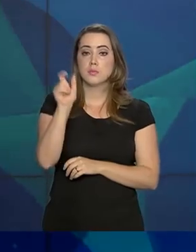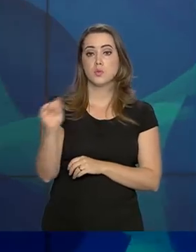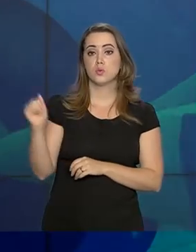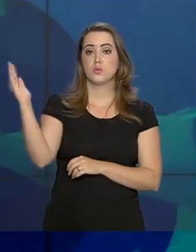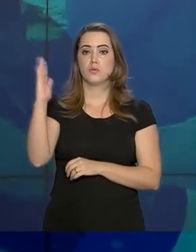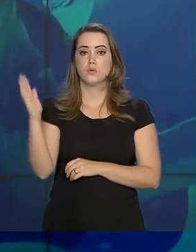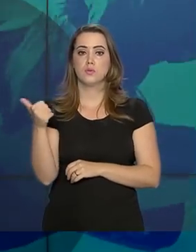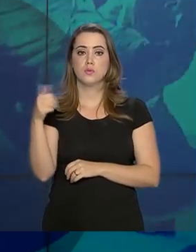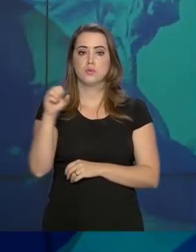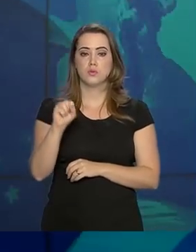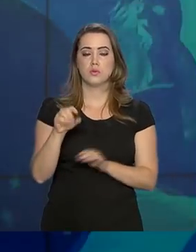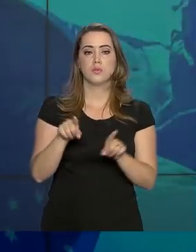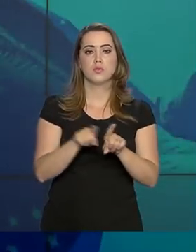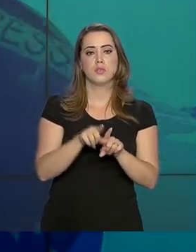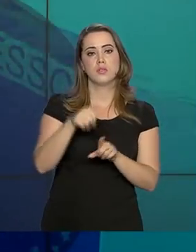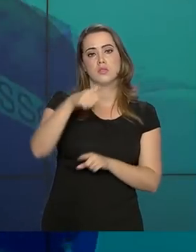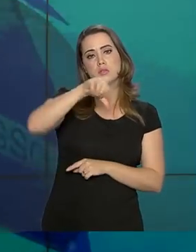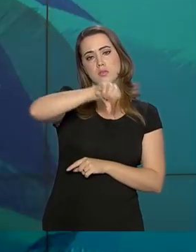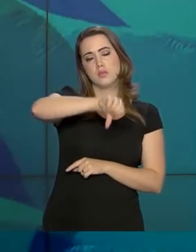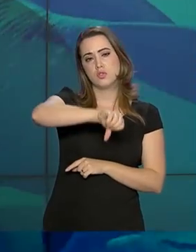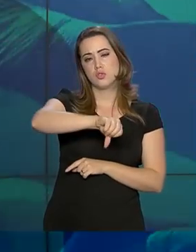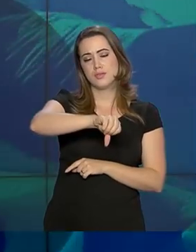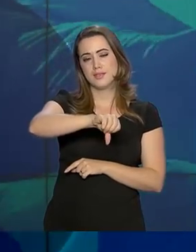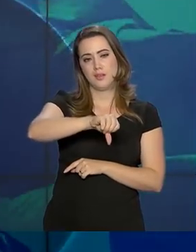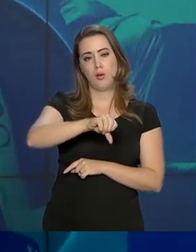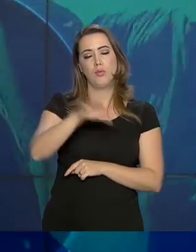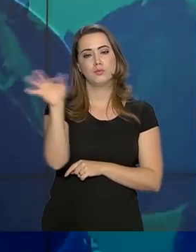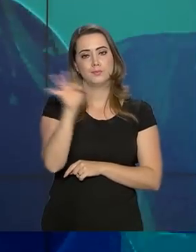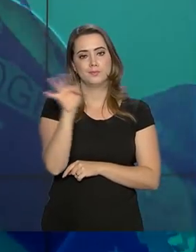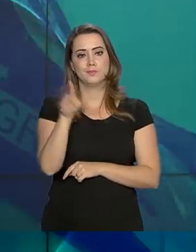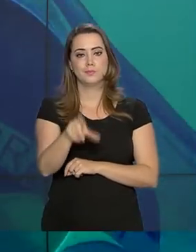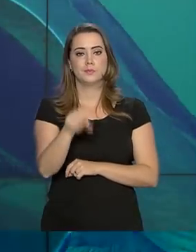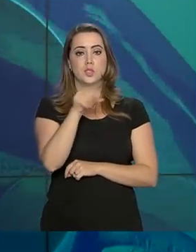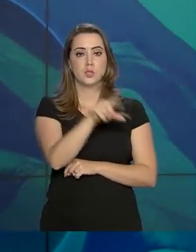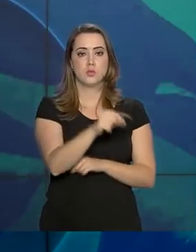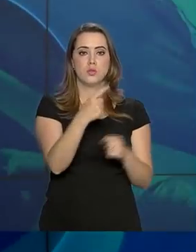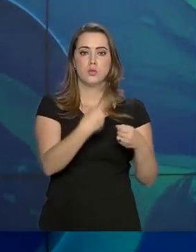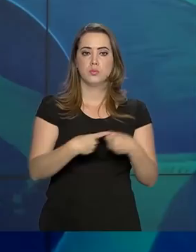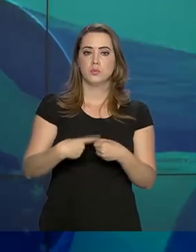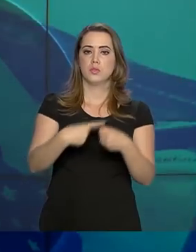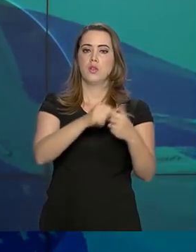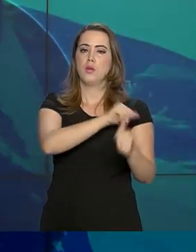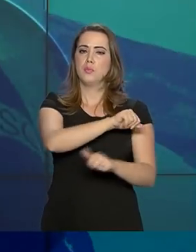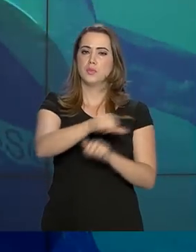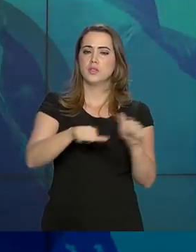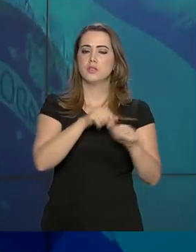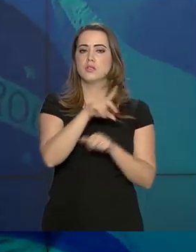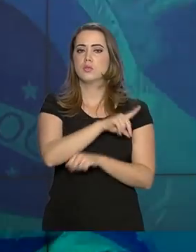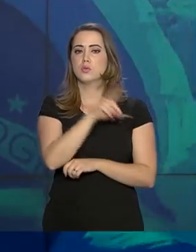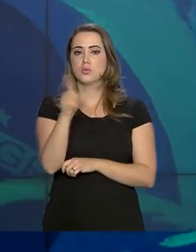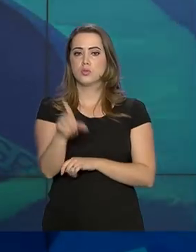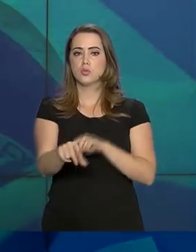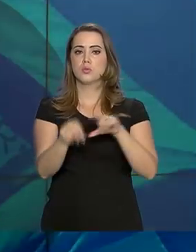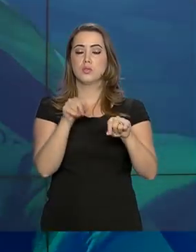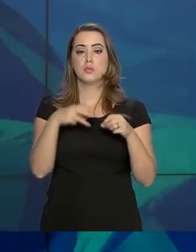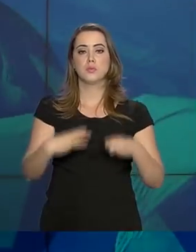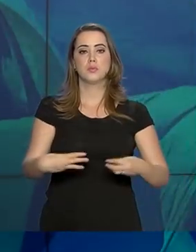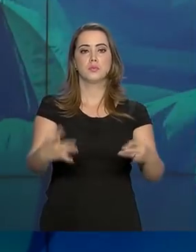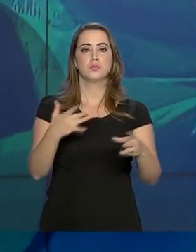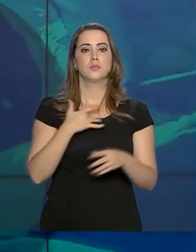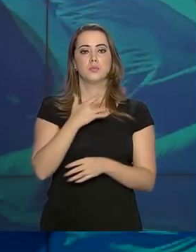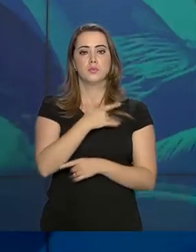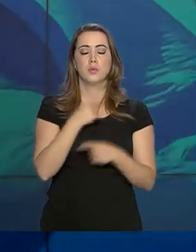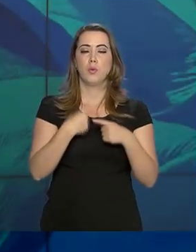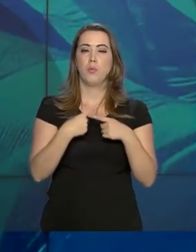estrangeiros 18 e 19 de fevereiro para fazerem a opção. A alteração das datas foi decidida pelo Ministério da